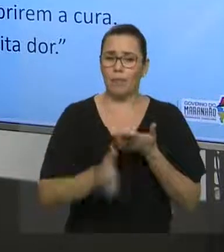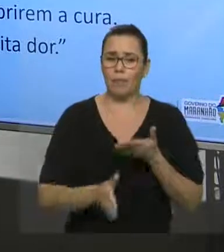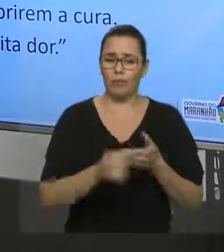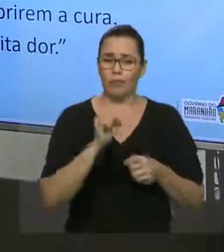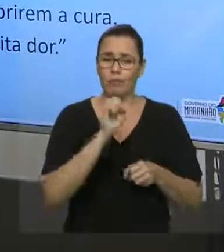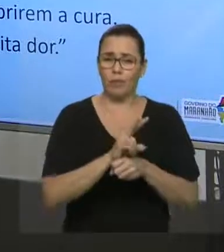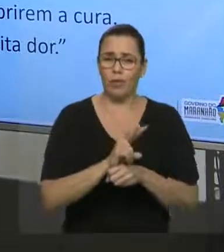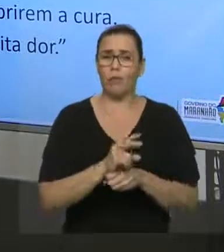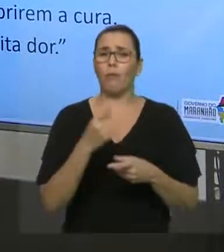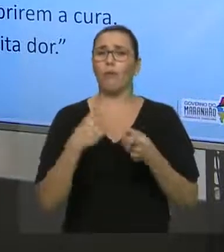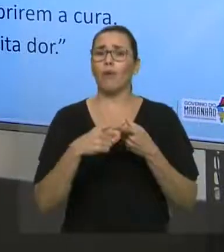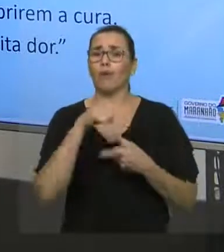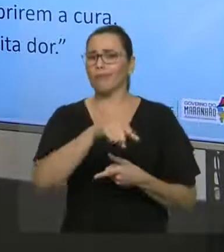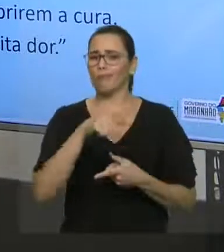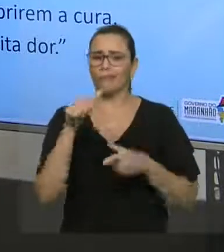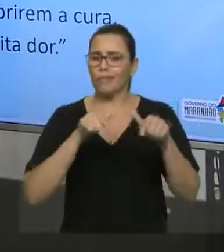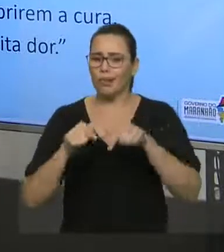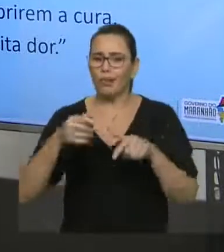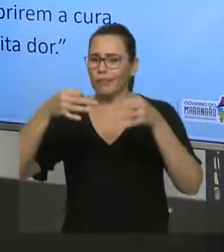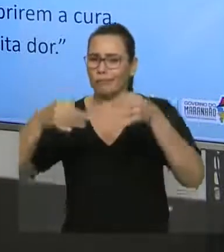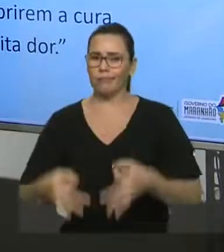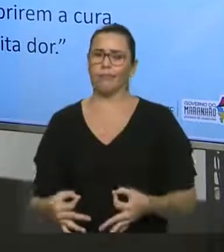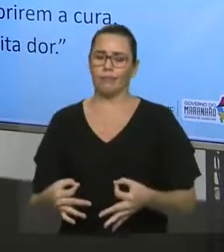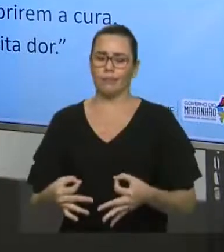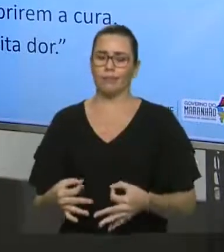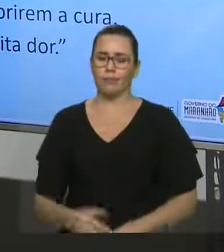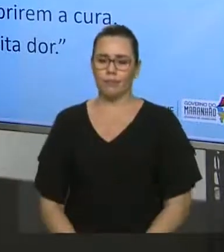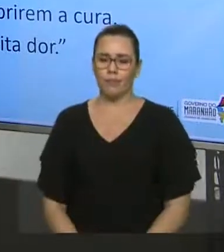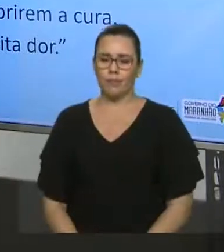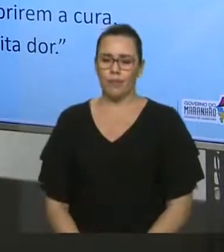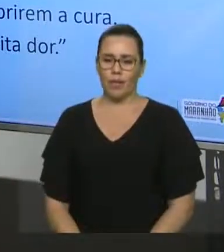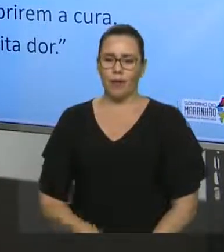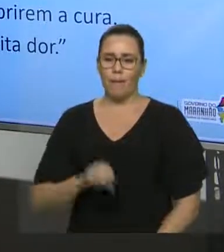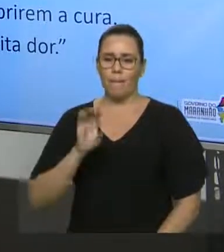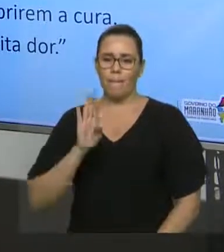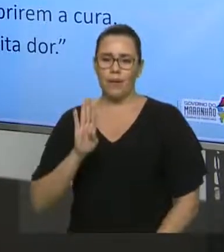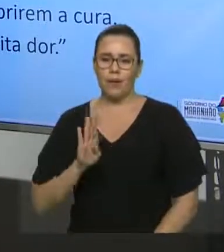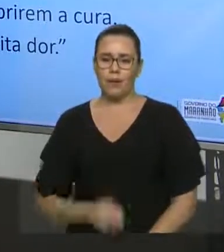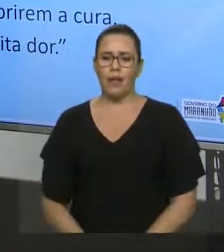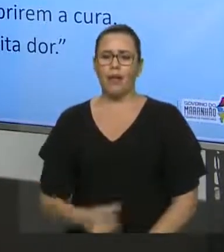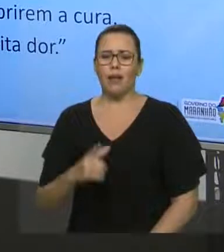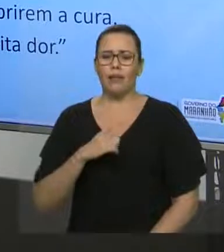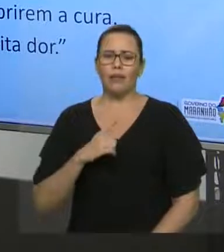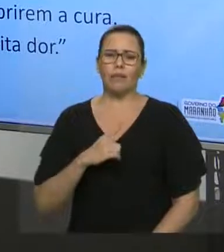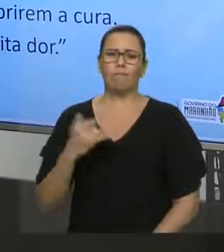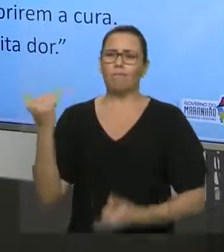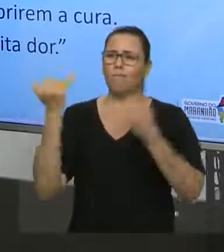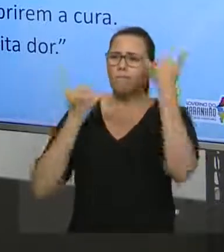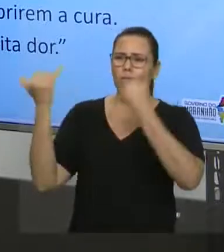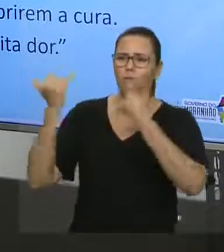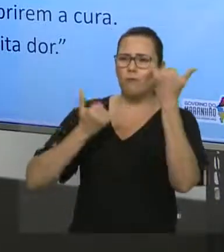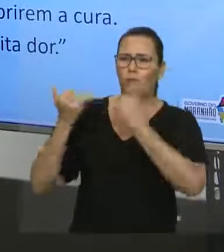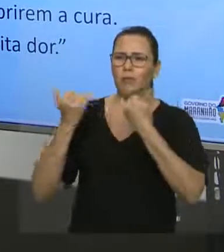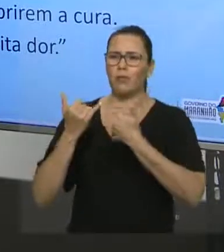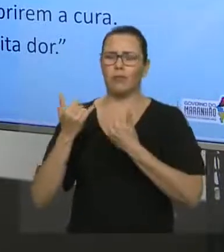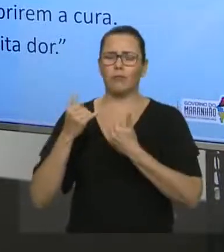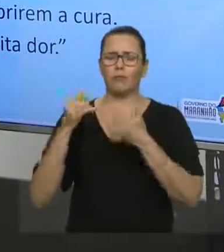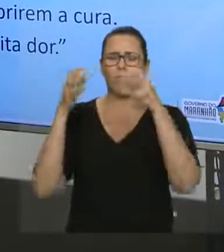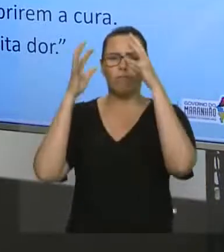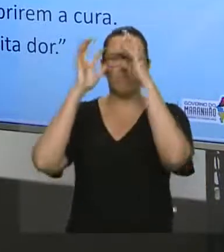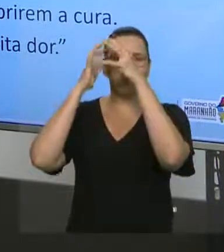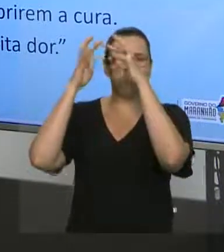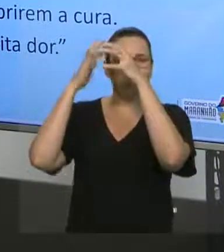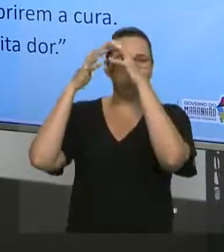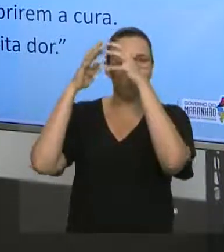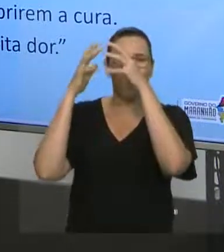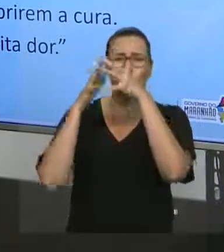Porque era incompetente. A letra B diz assim. Há tanta informação que ficamos desorientados. Há tanta informação.